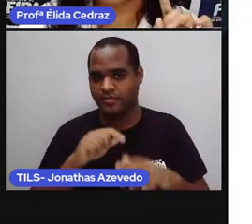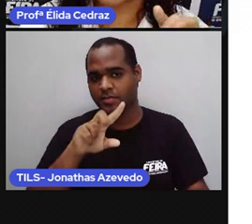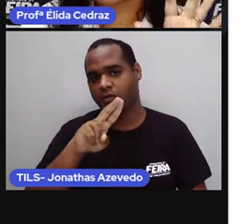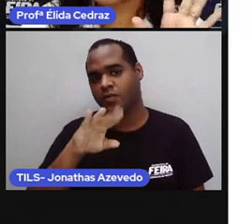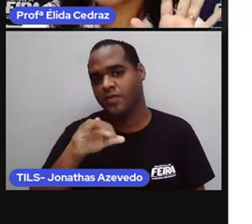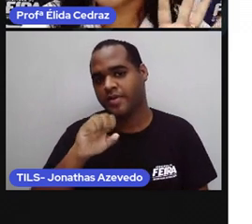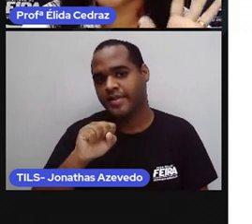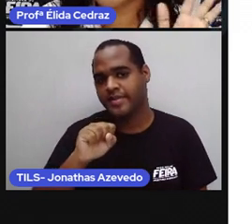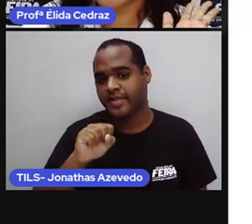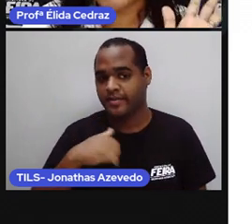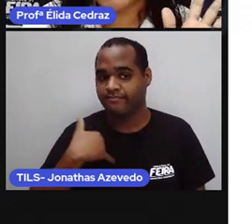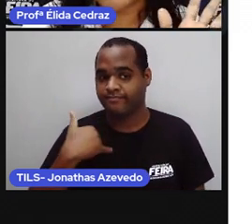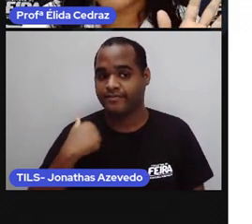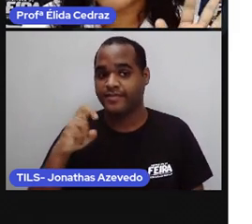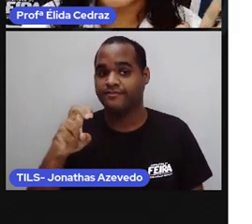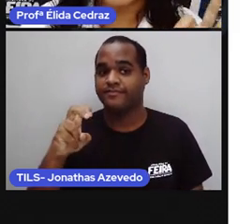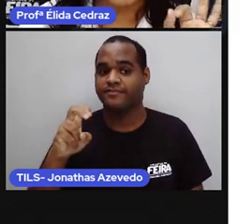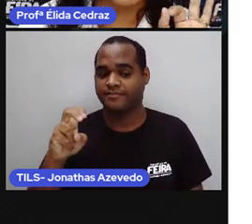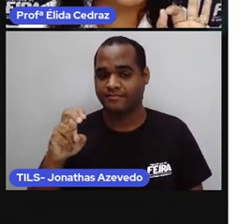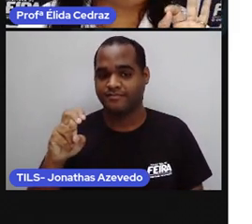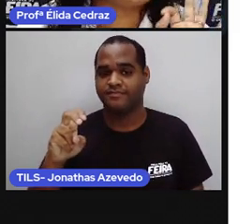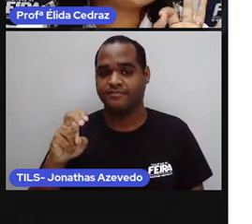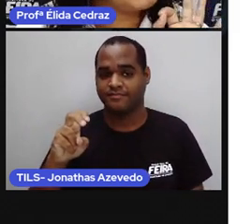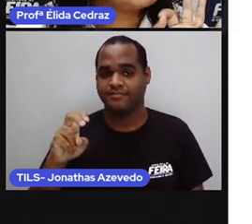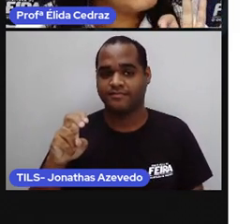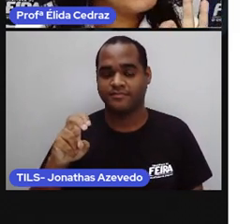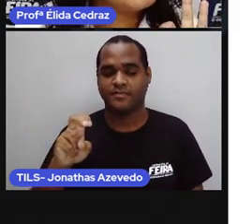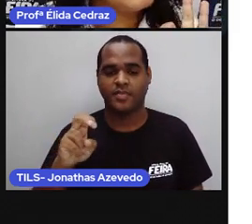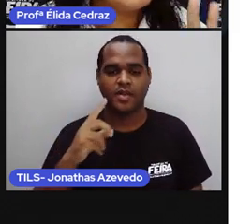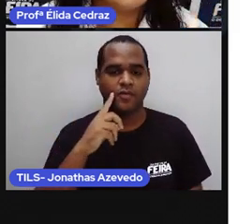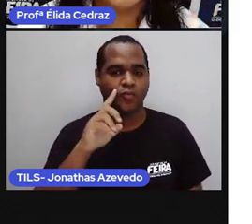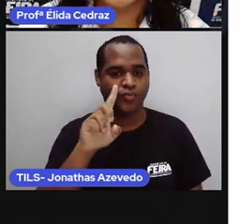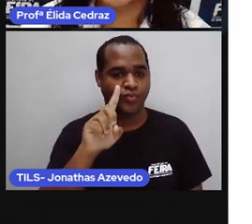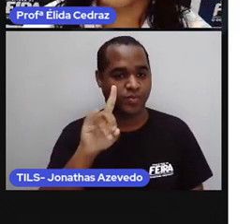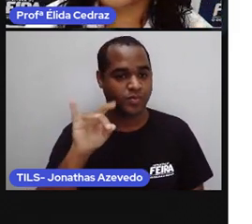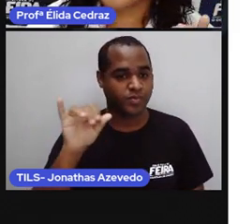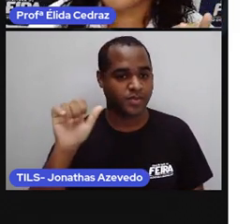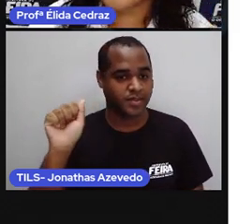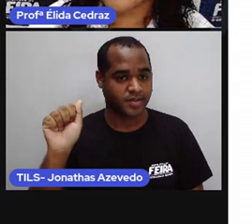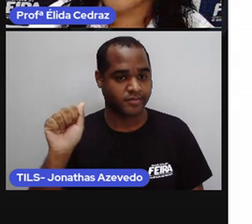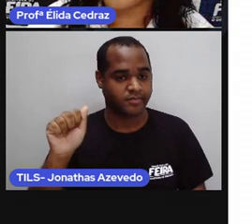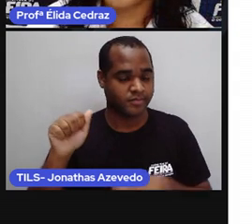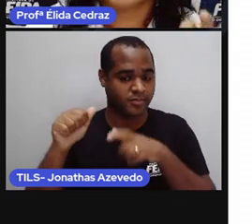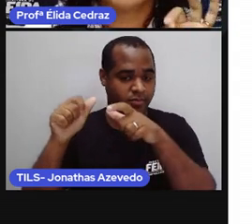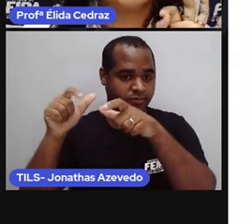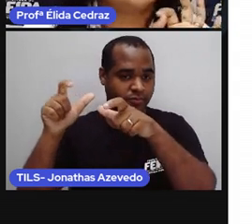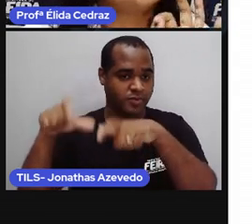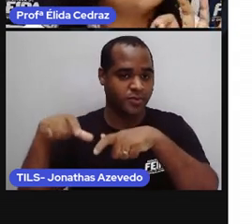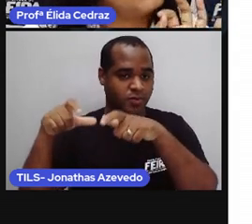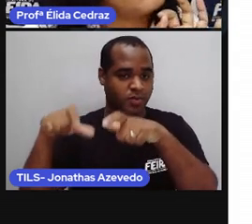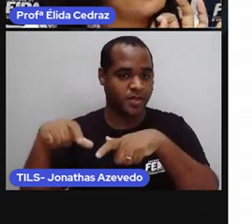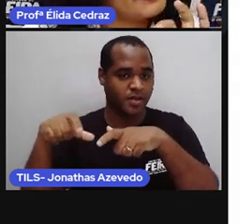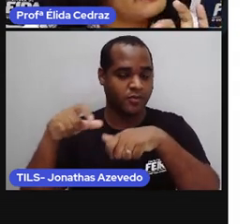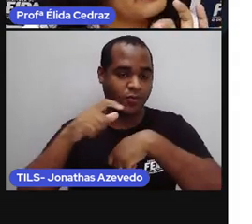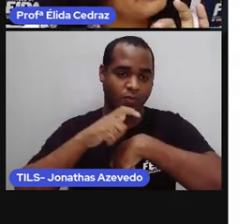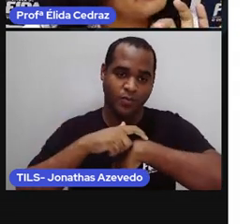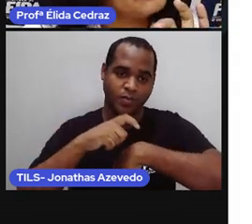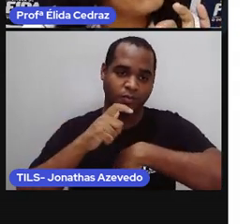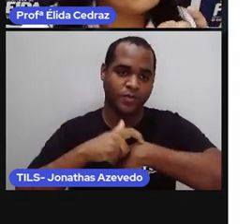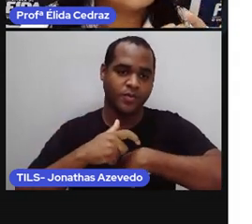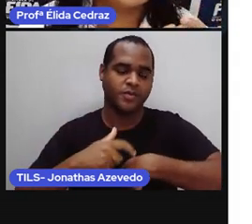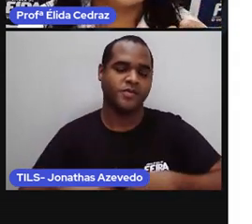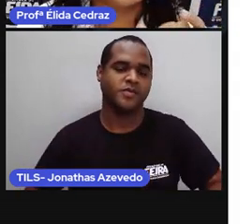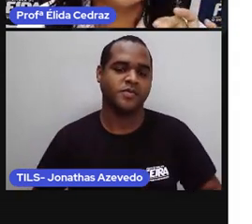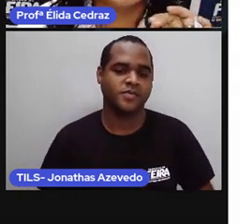está fazendo cinco anos aí vai ter a data o local e o horário